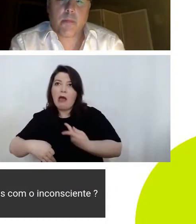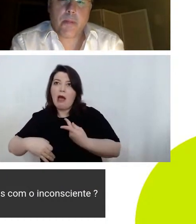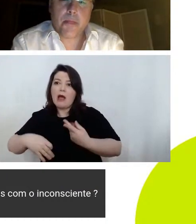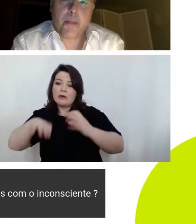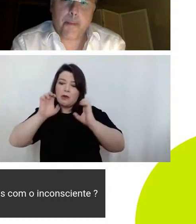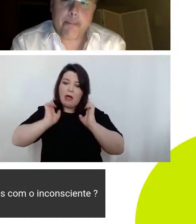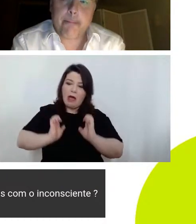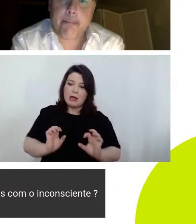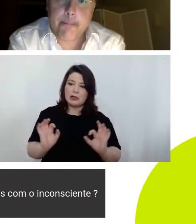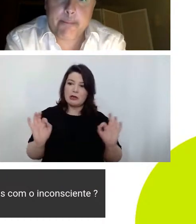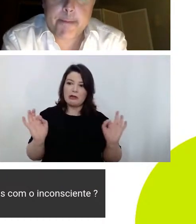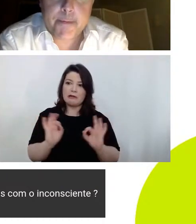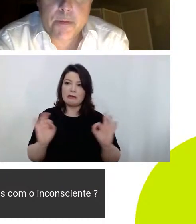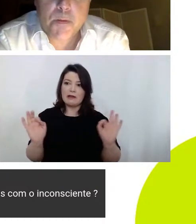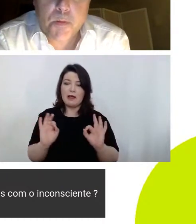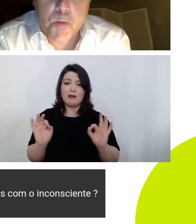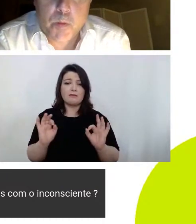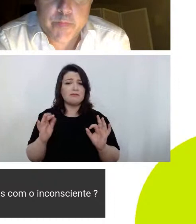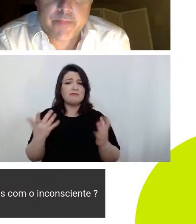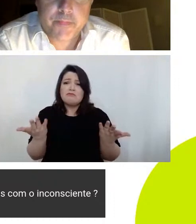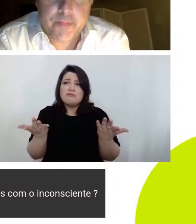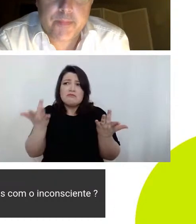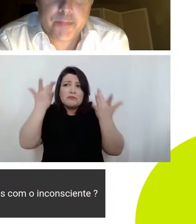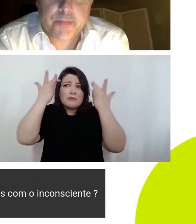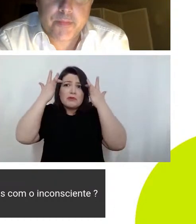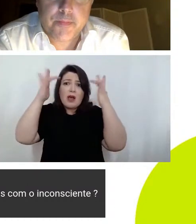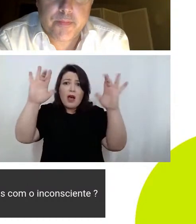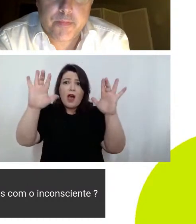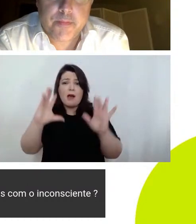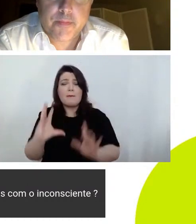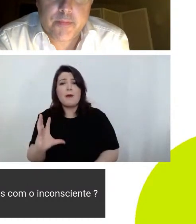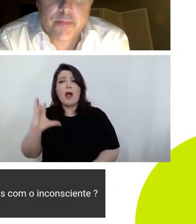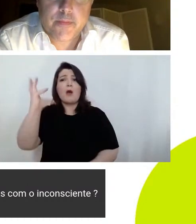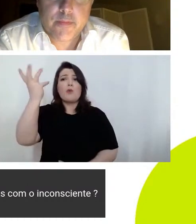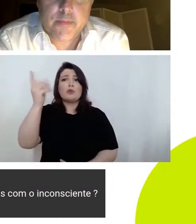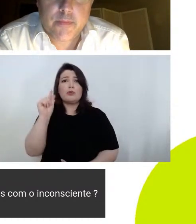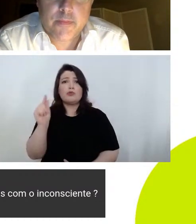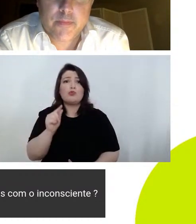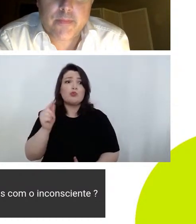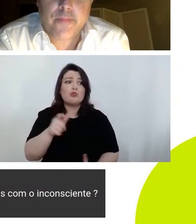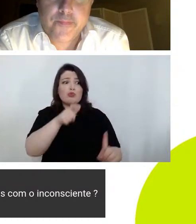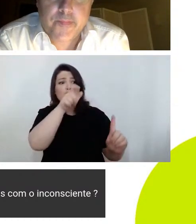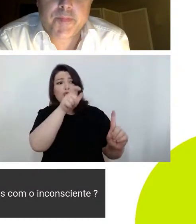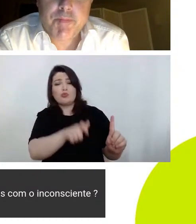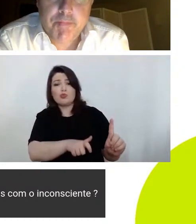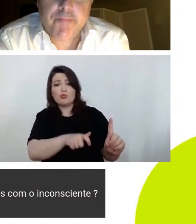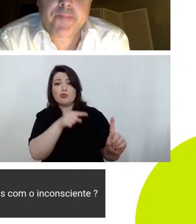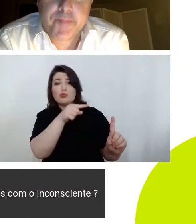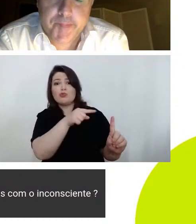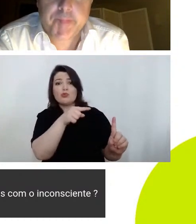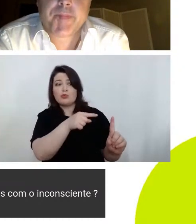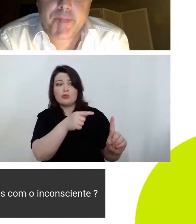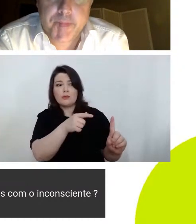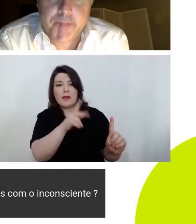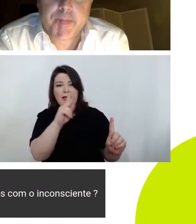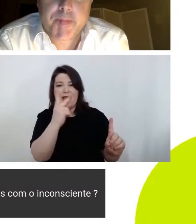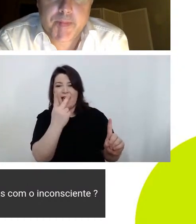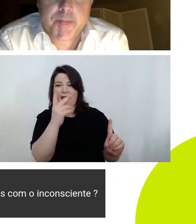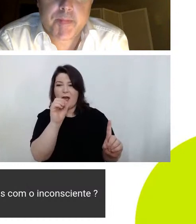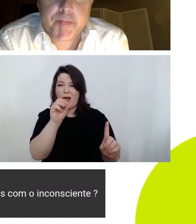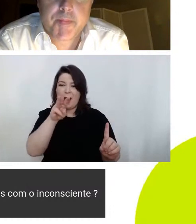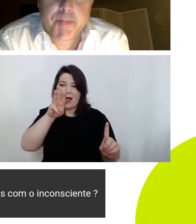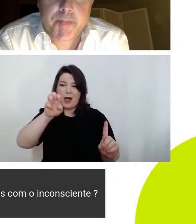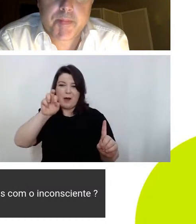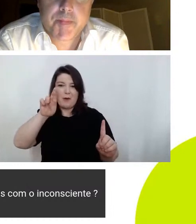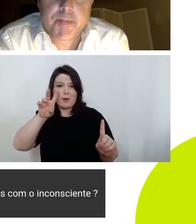não é sabe-se lá o que que acontece com essa o que que aconteceu com esse Howard não é para